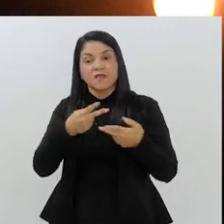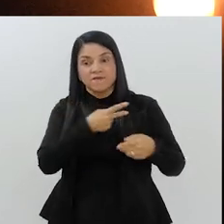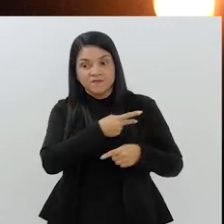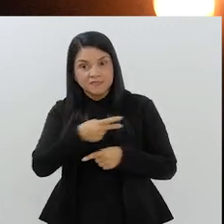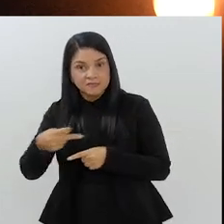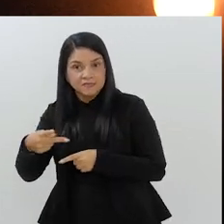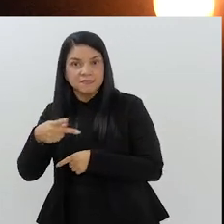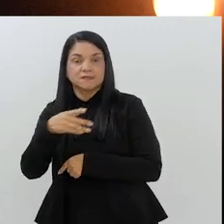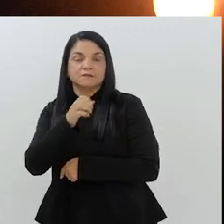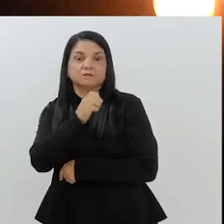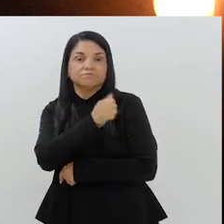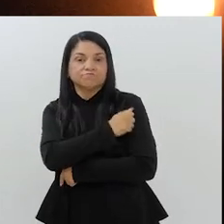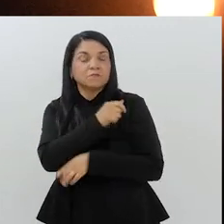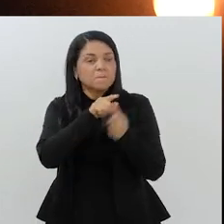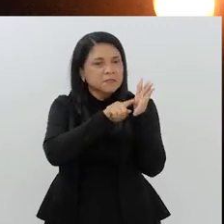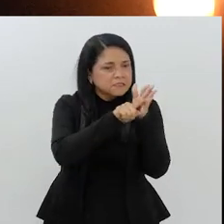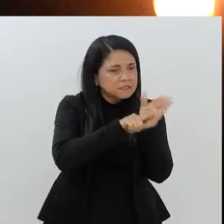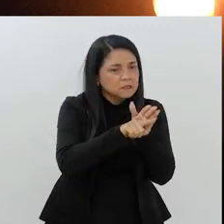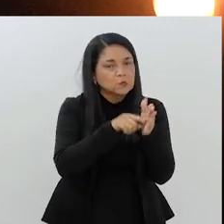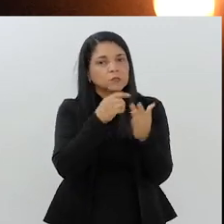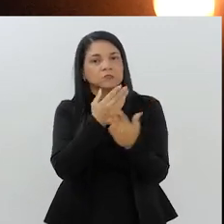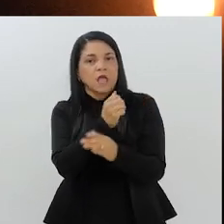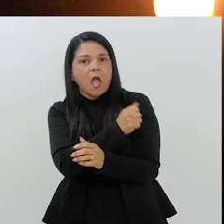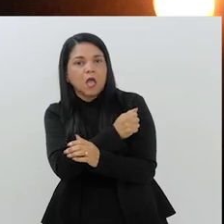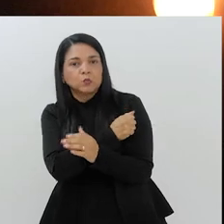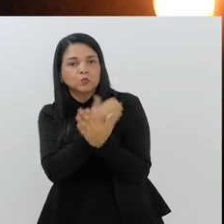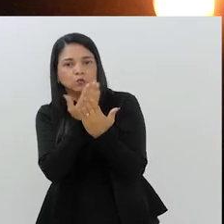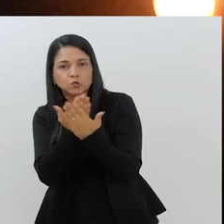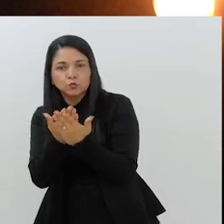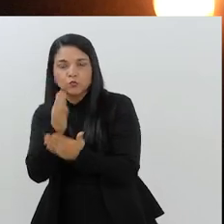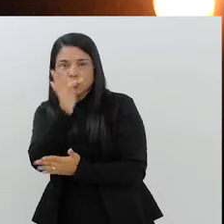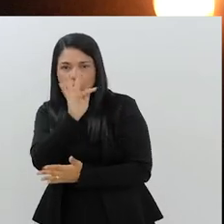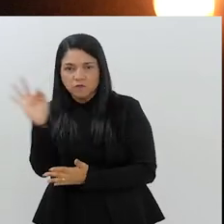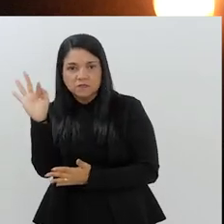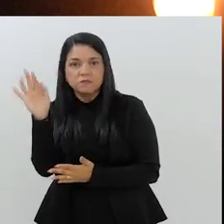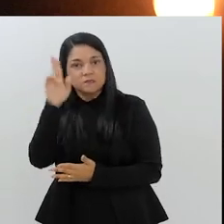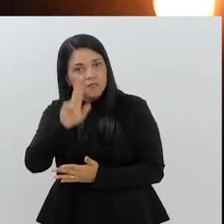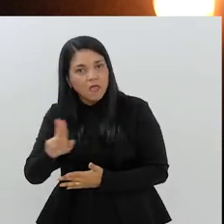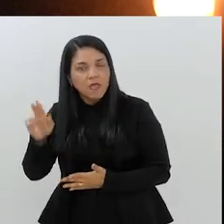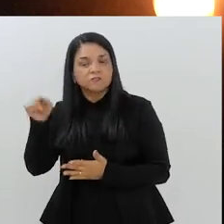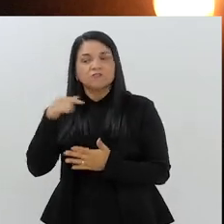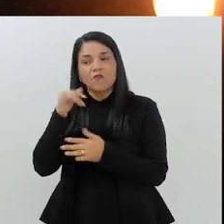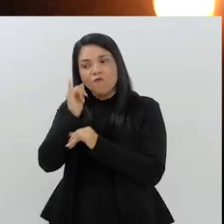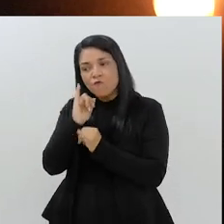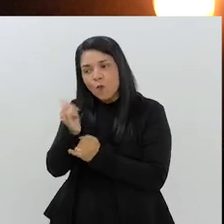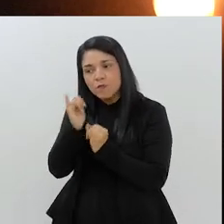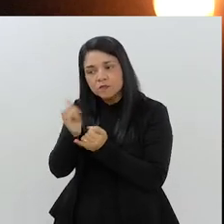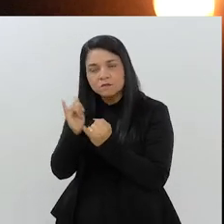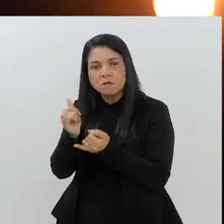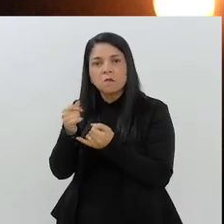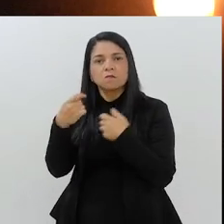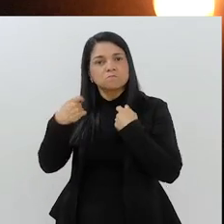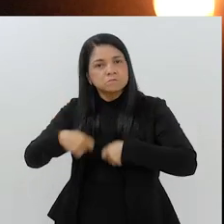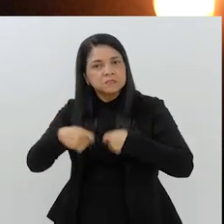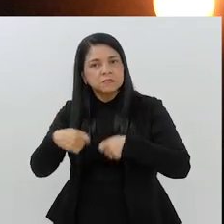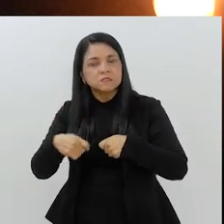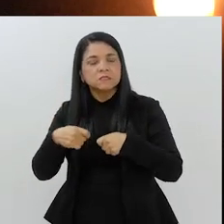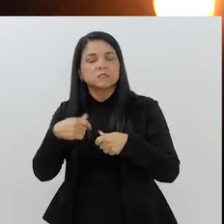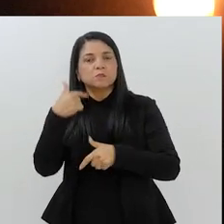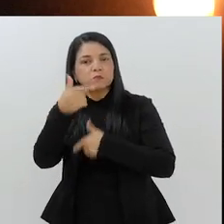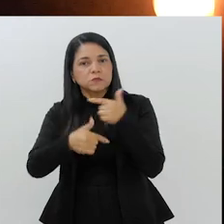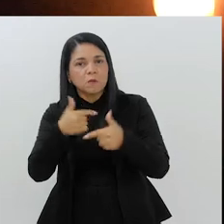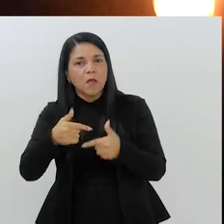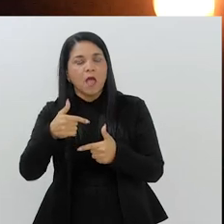recepção de visitantes, sobretudo pesquisadores, estudantes, universitários, prestar as informações que eles precisam